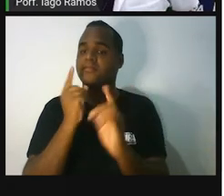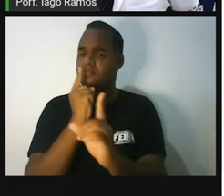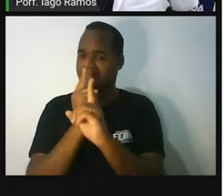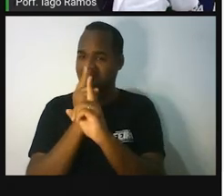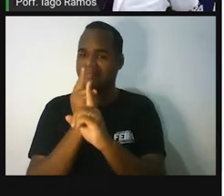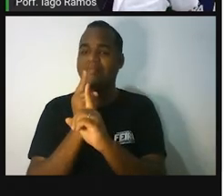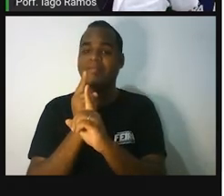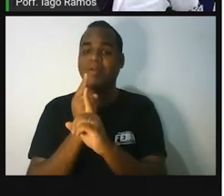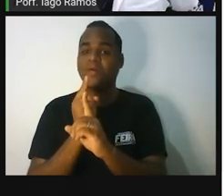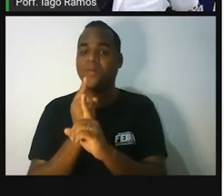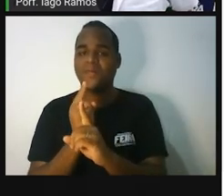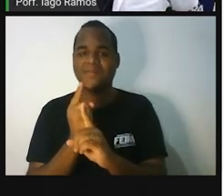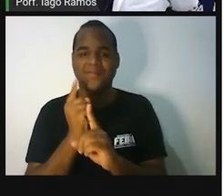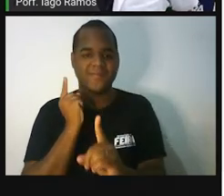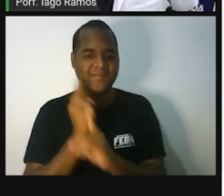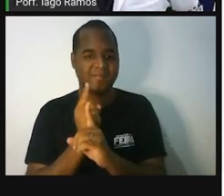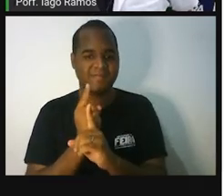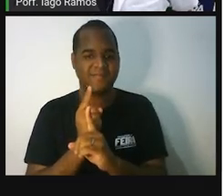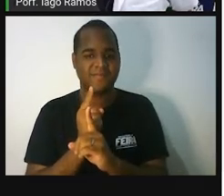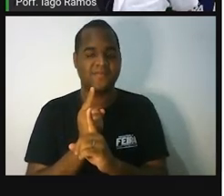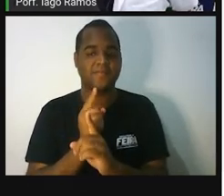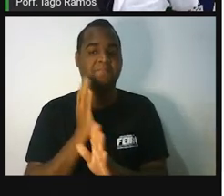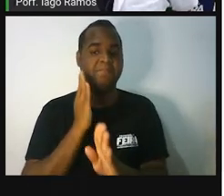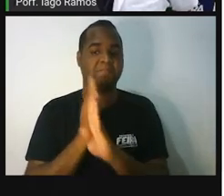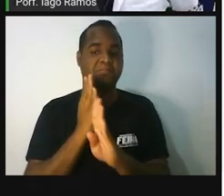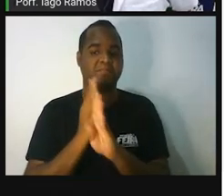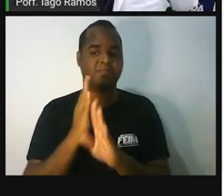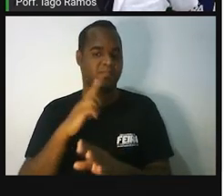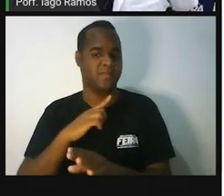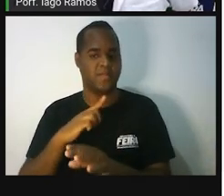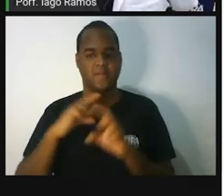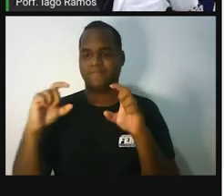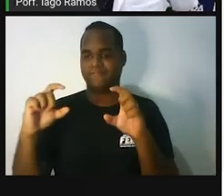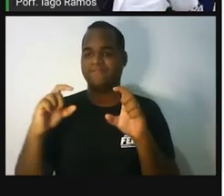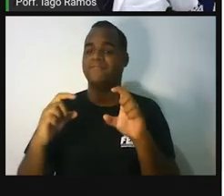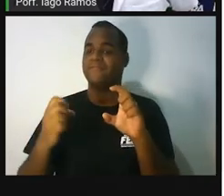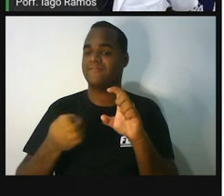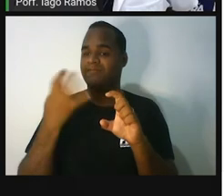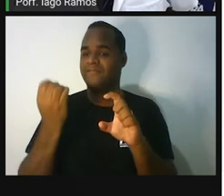Achamos. Opa. Achamos a nossa fórmula.